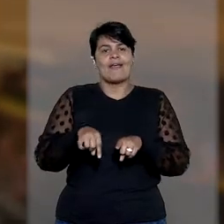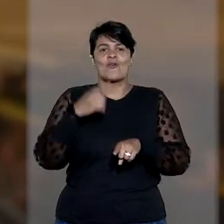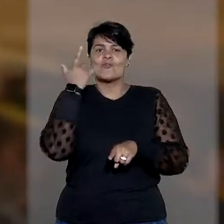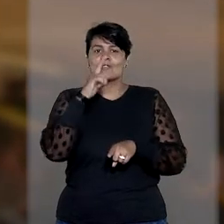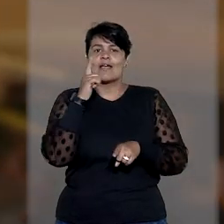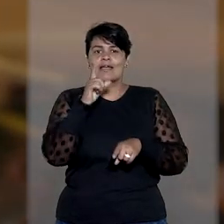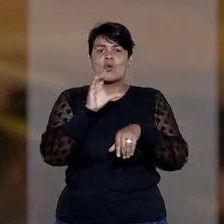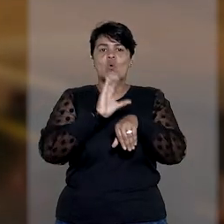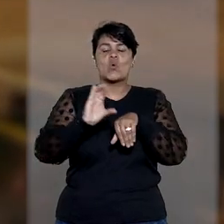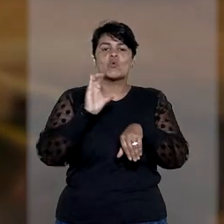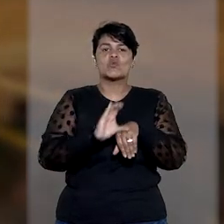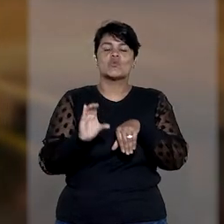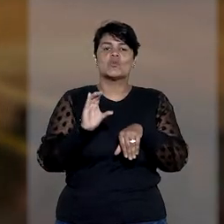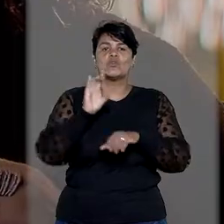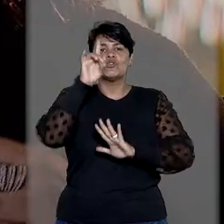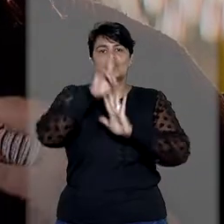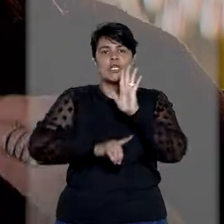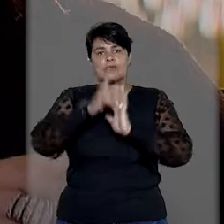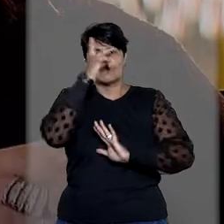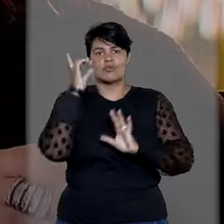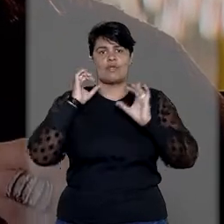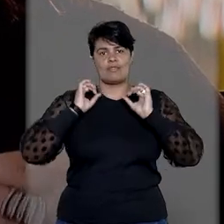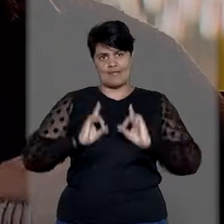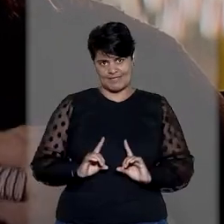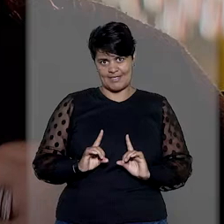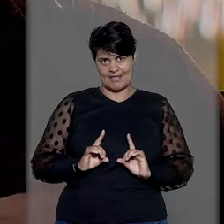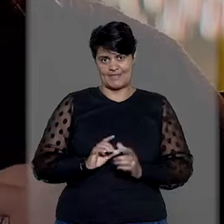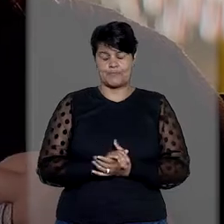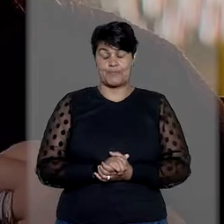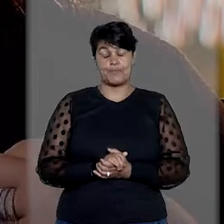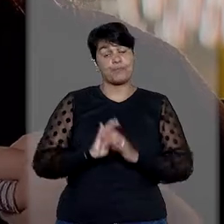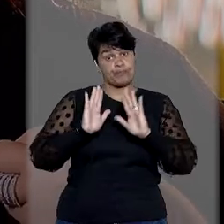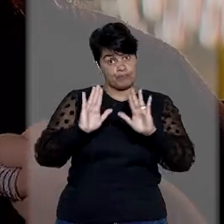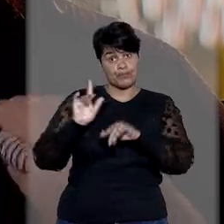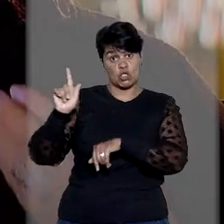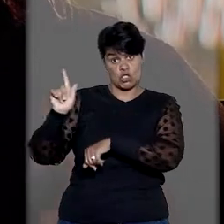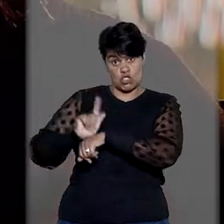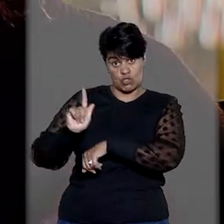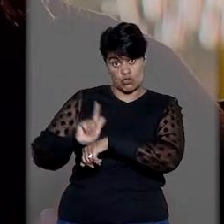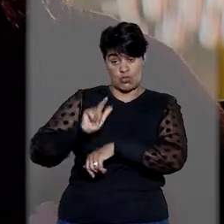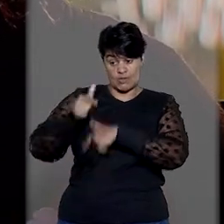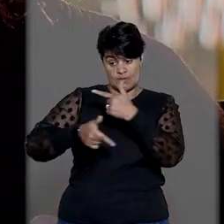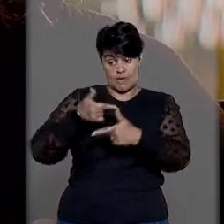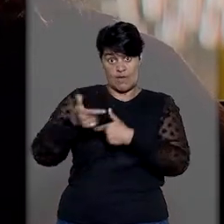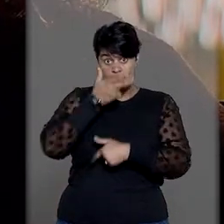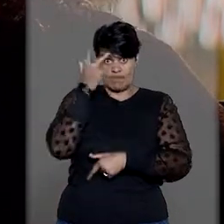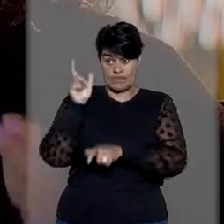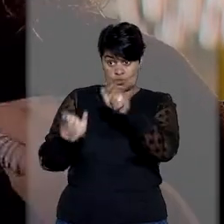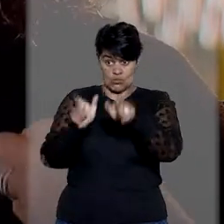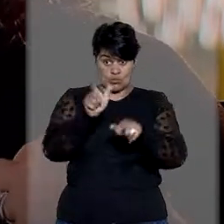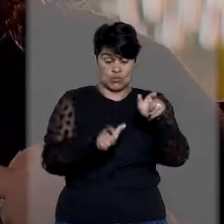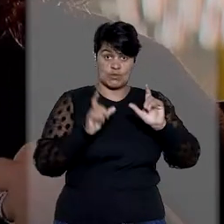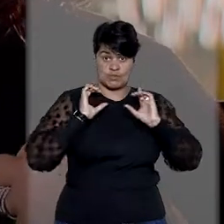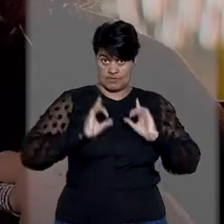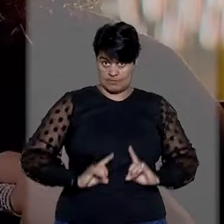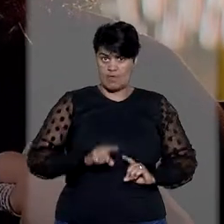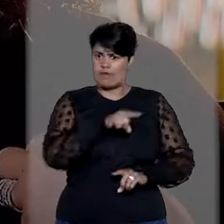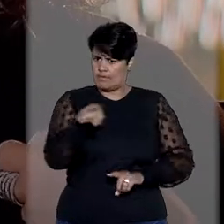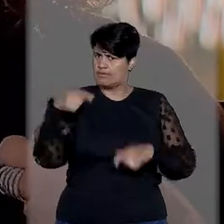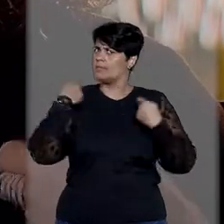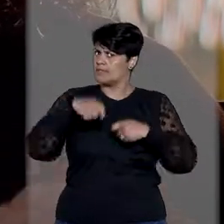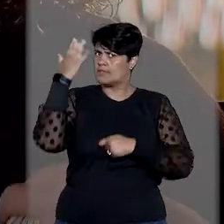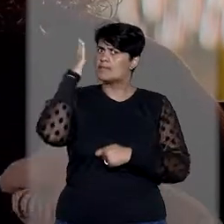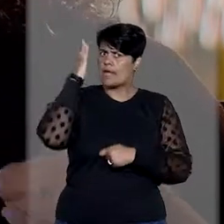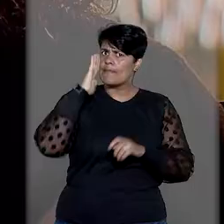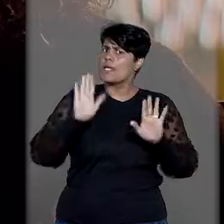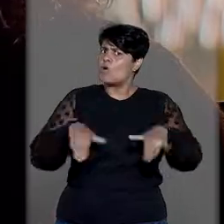pessoa com deficiência. Os gestores que trabalham com pessoas com deficiência, eles precisam saber quais